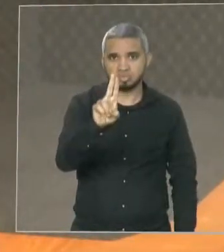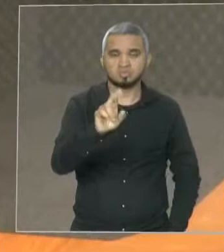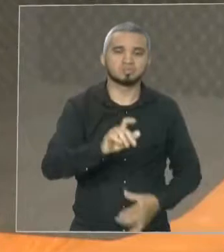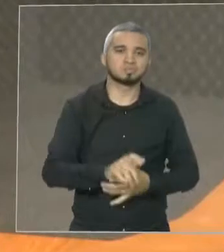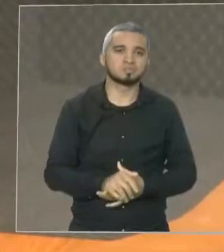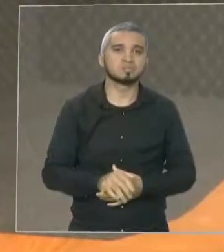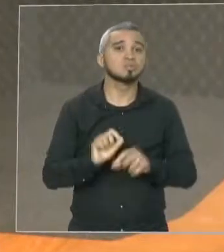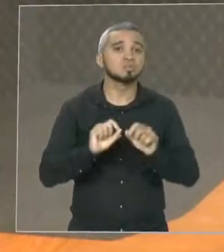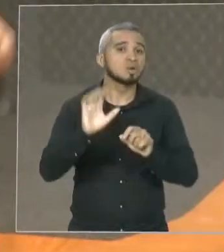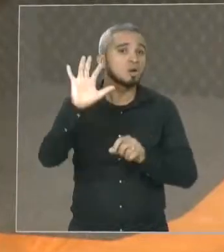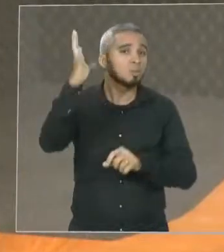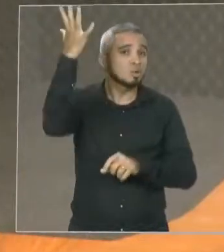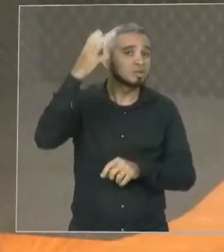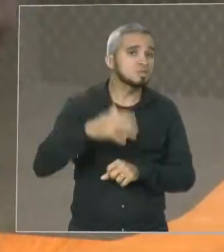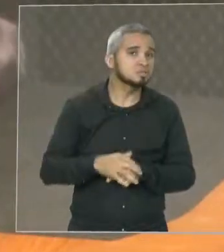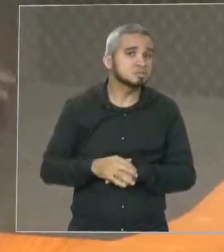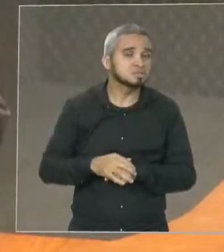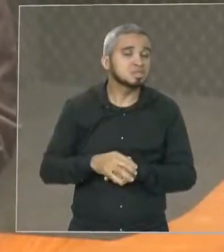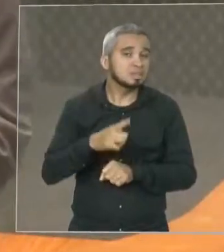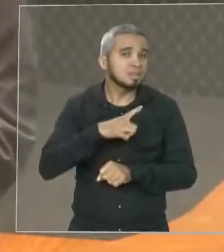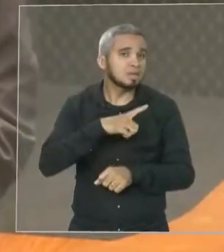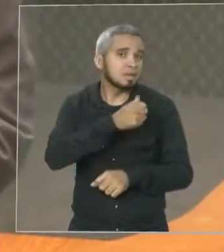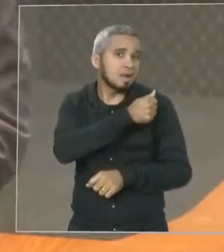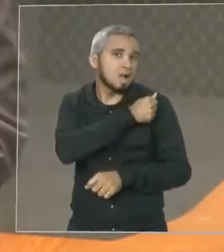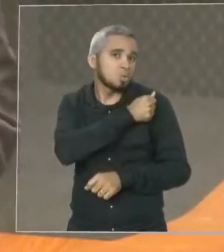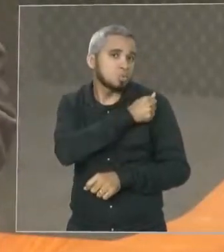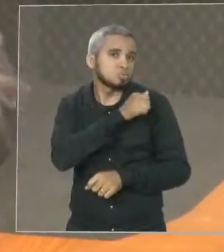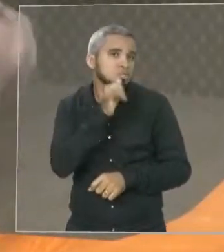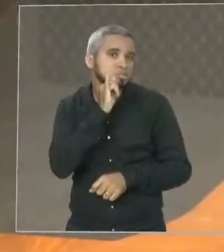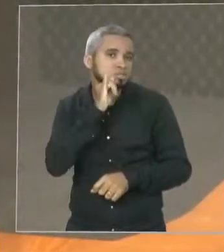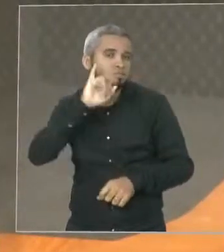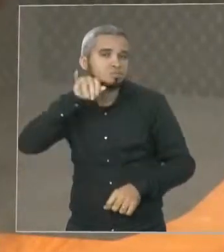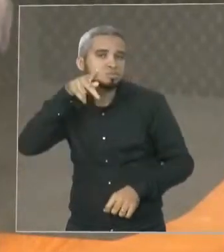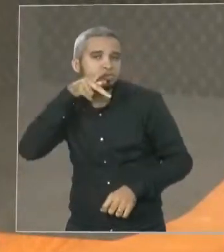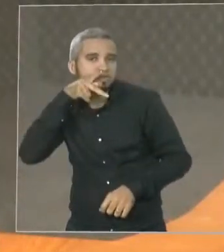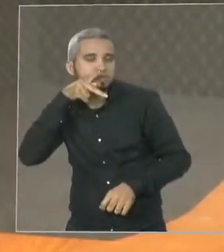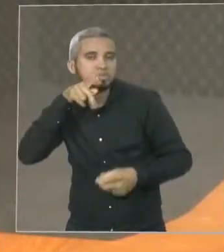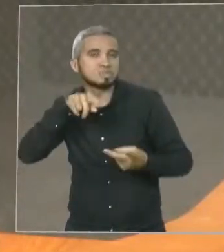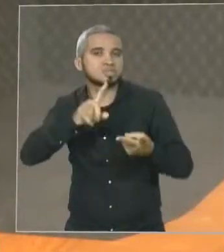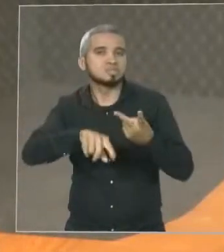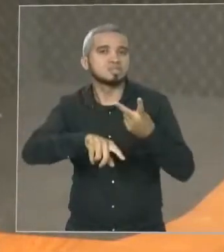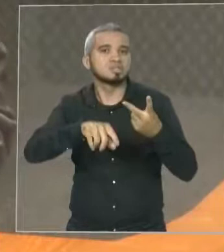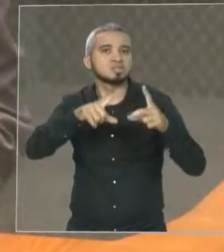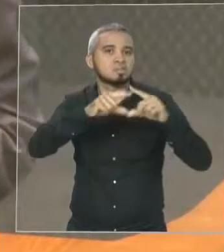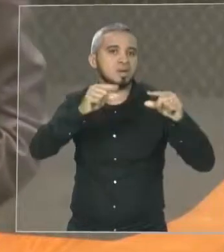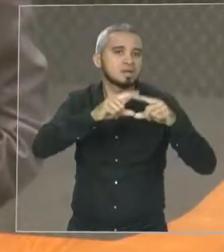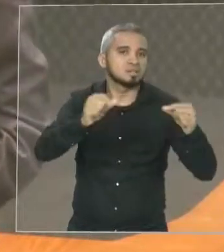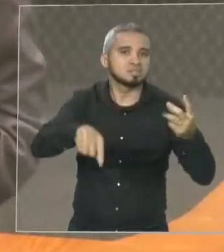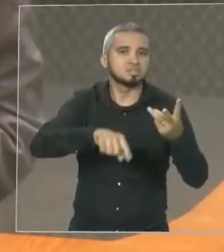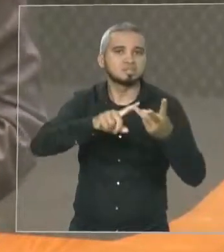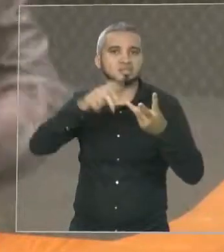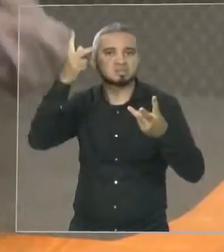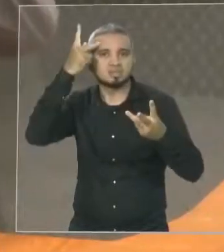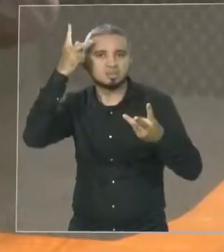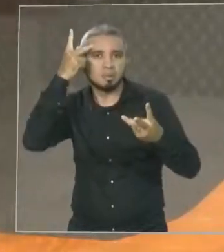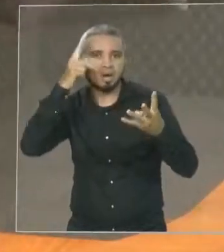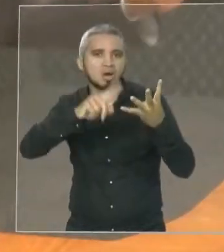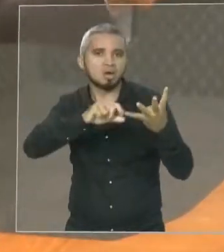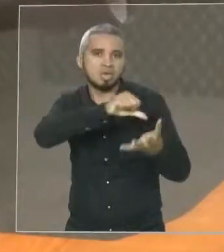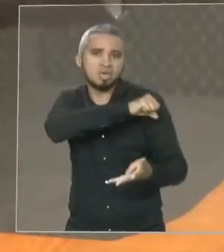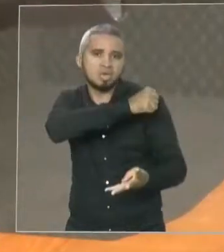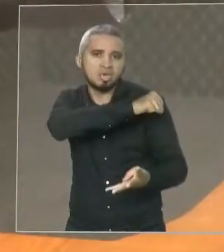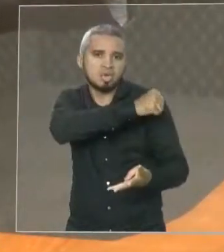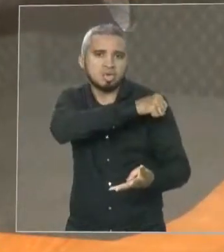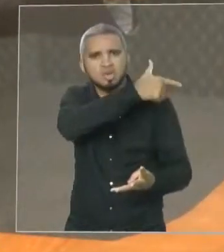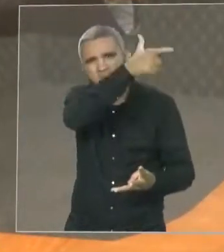maranhense. Ele é lá da Paraíba, ele é da Bahia, ele é de Brasília, ele é de São Paulo, é do Rio de Janeiro, ele é de